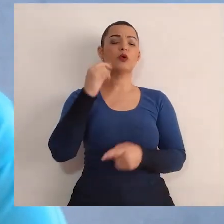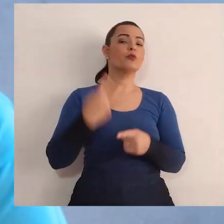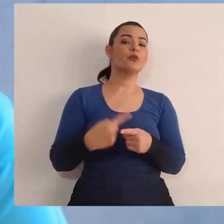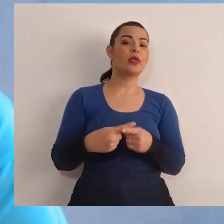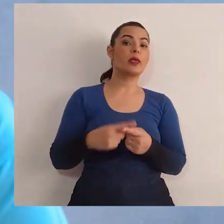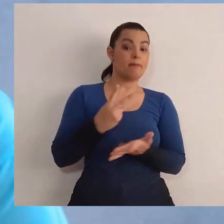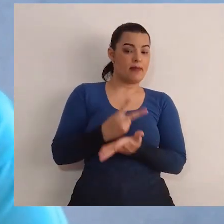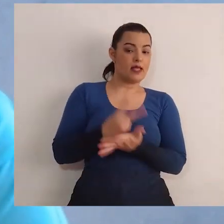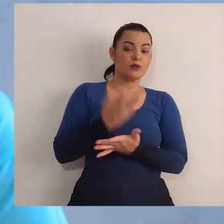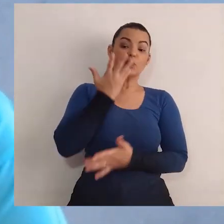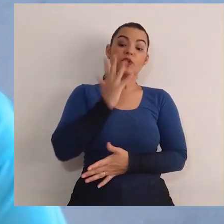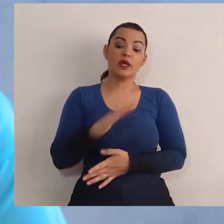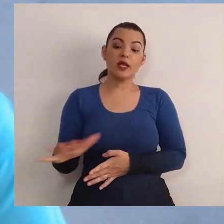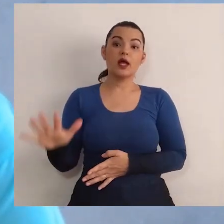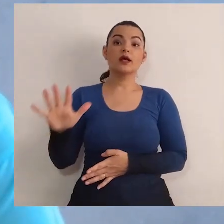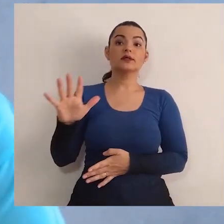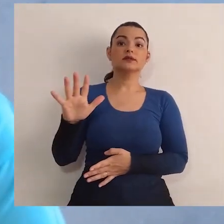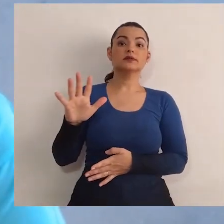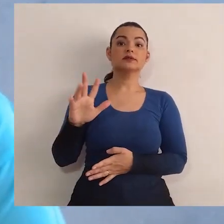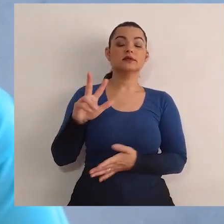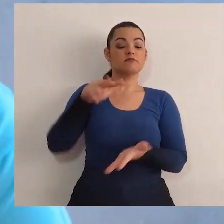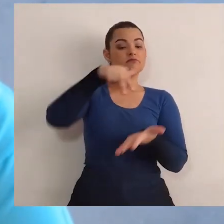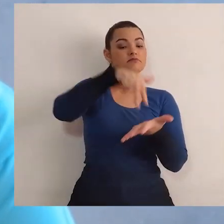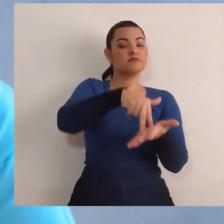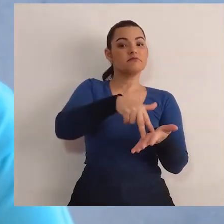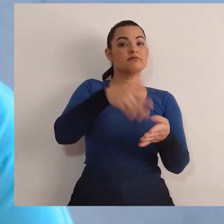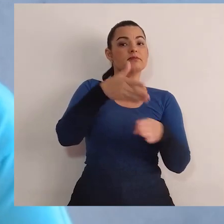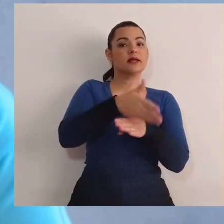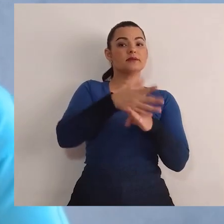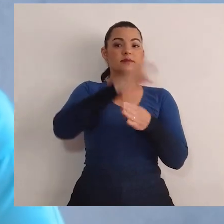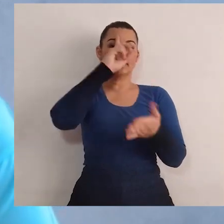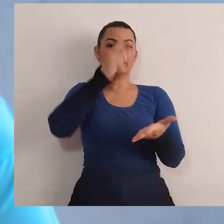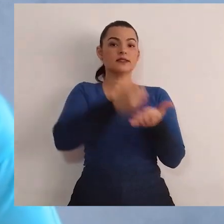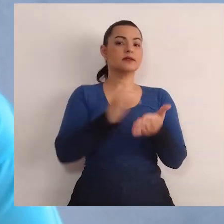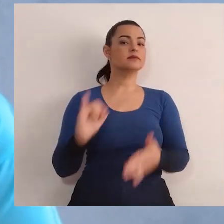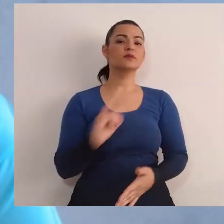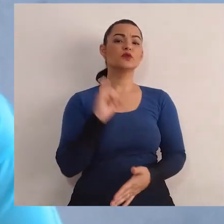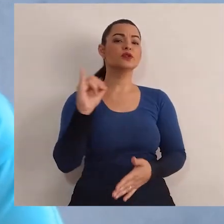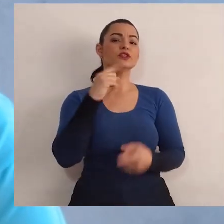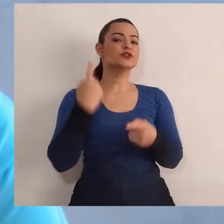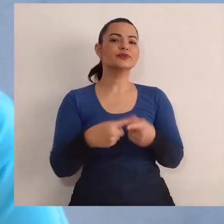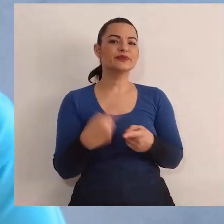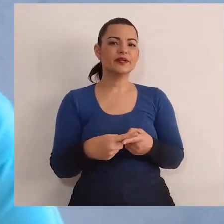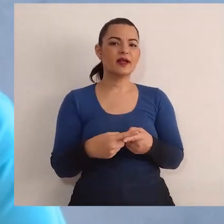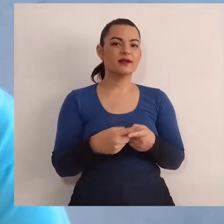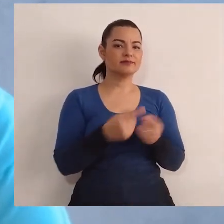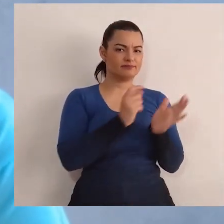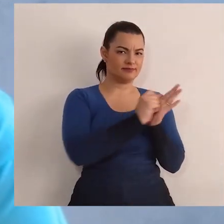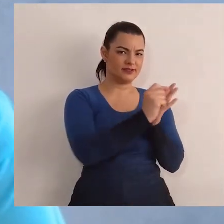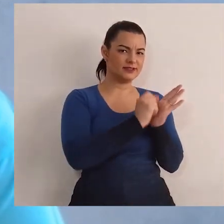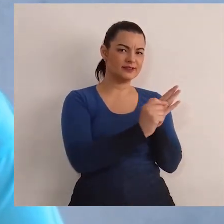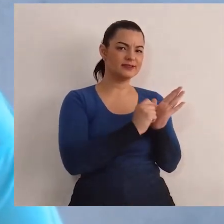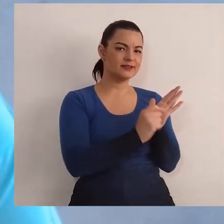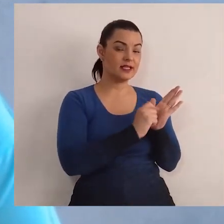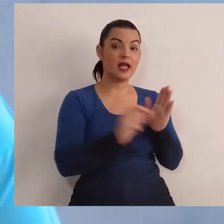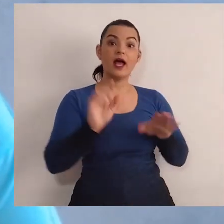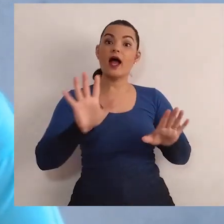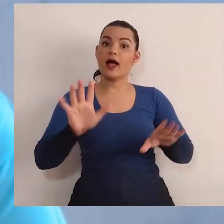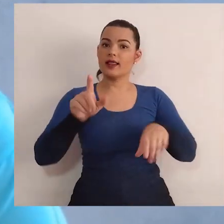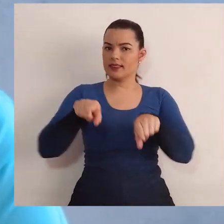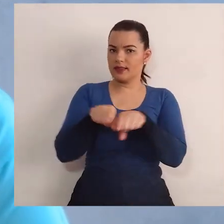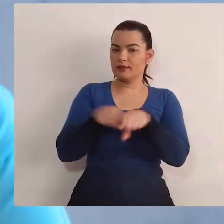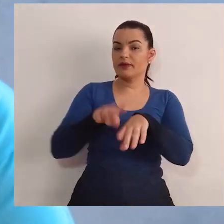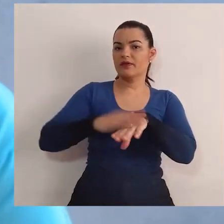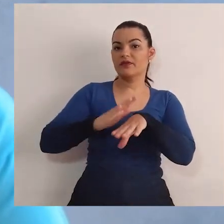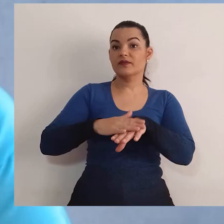crianças, participar desses espaços decisórios é algo tão importante? Registrem aí com capricho no